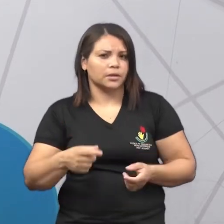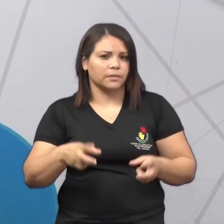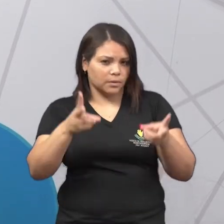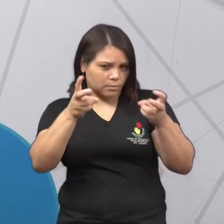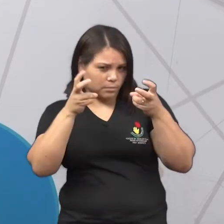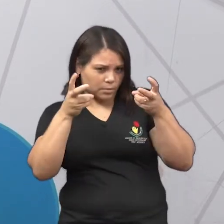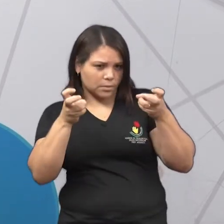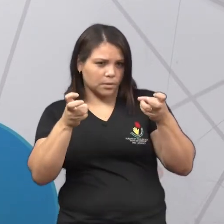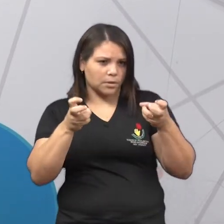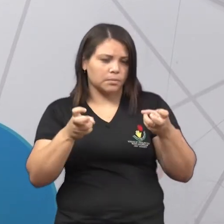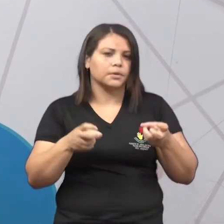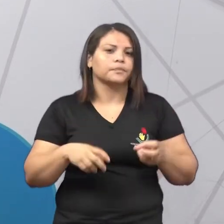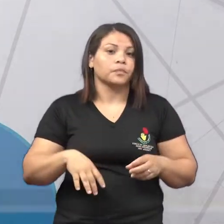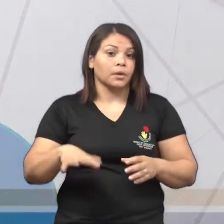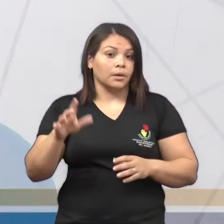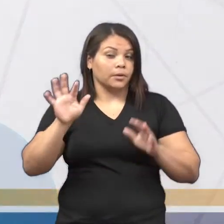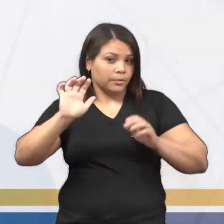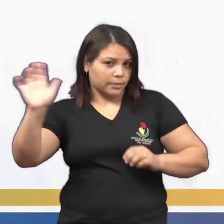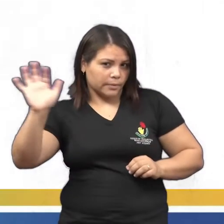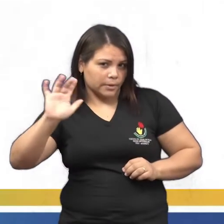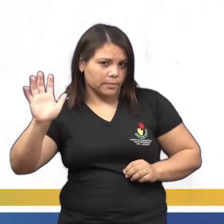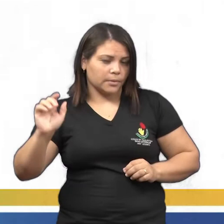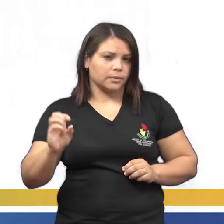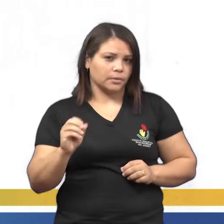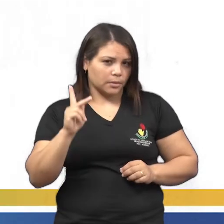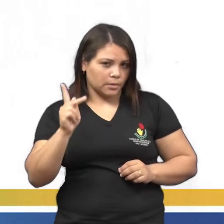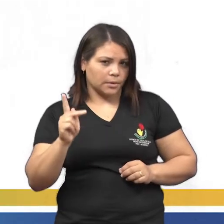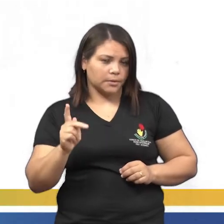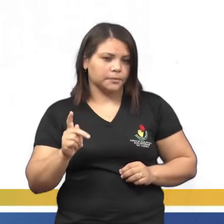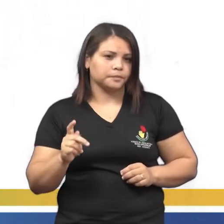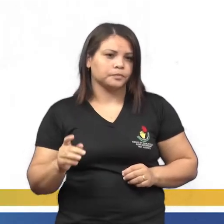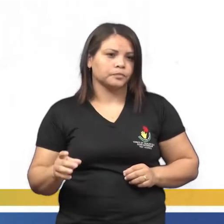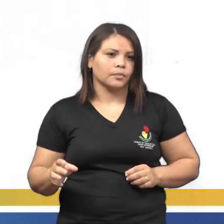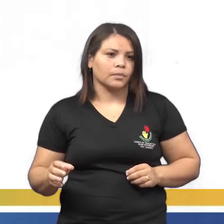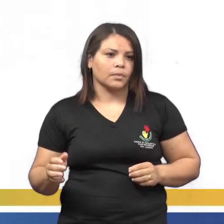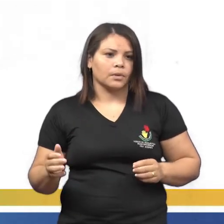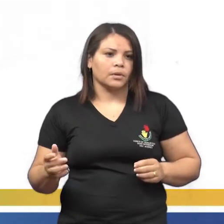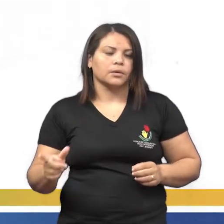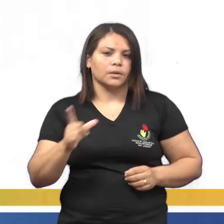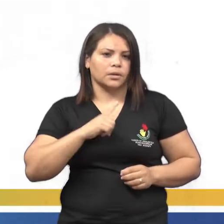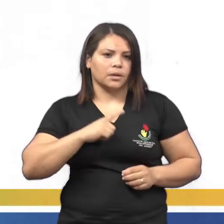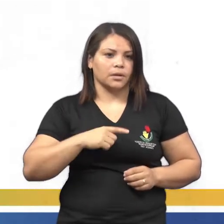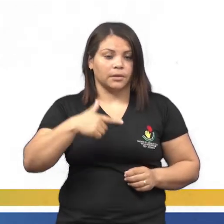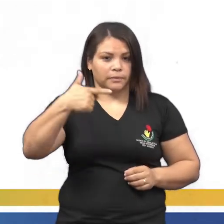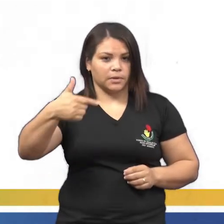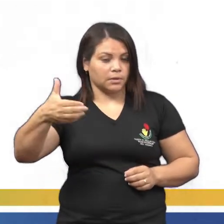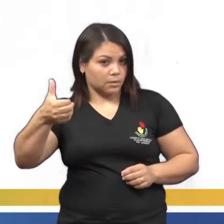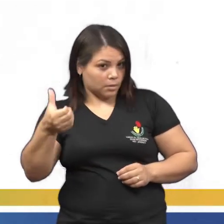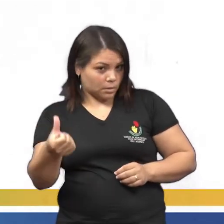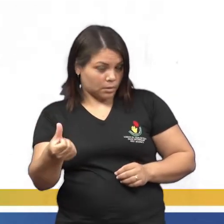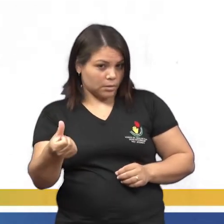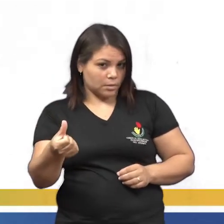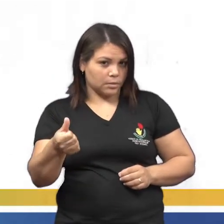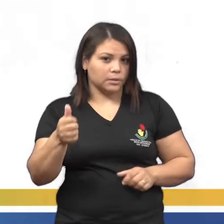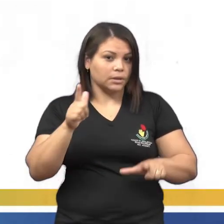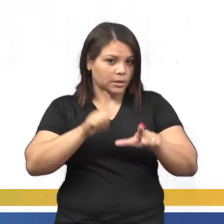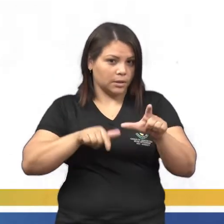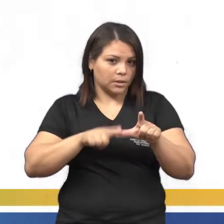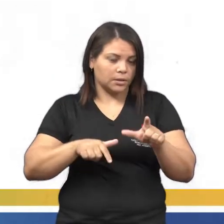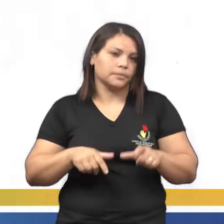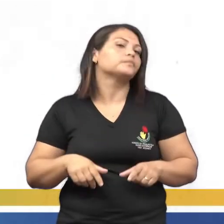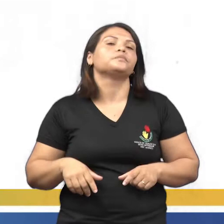vocês observem o alfabeto, que é composto por 26 letras, certo?